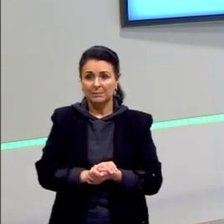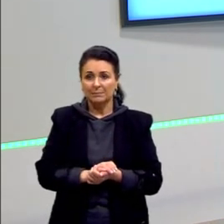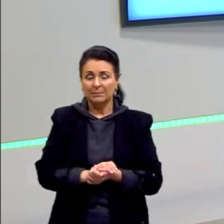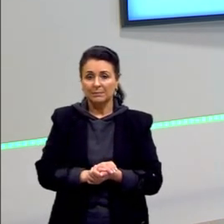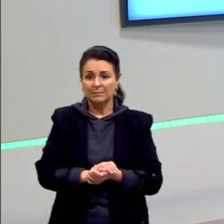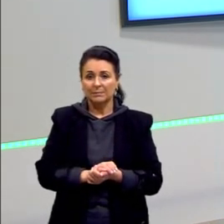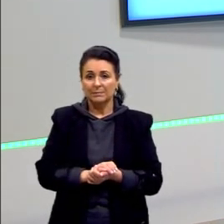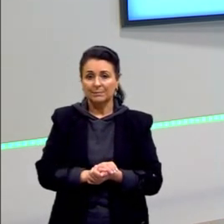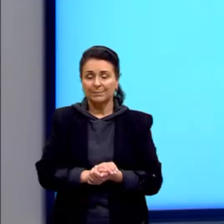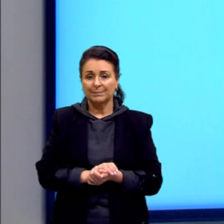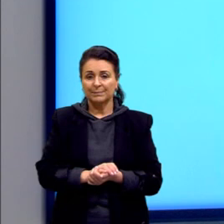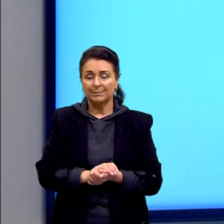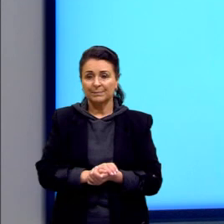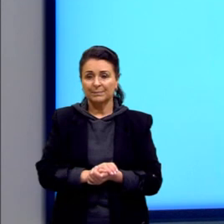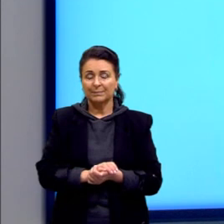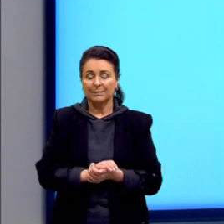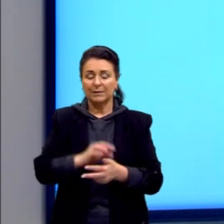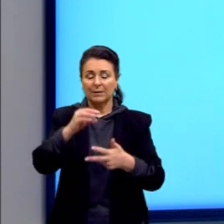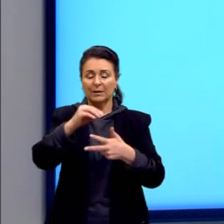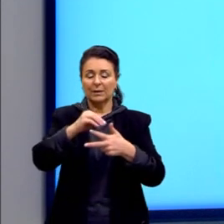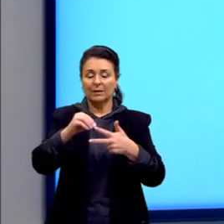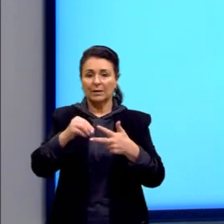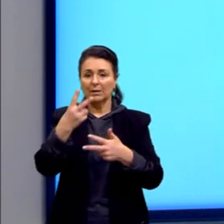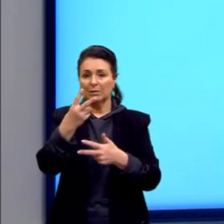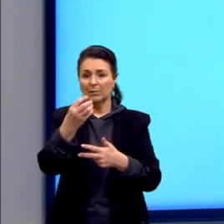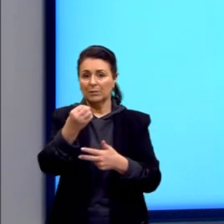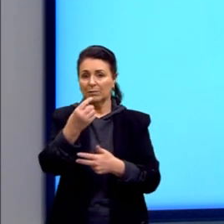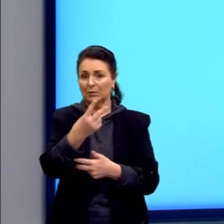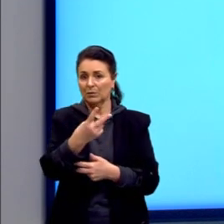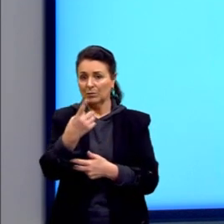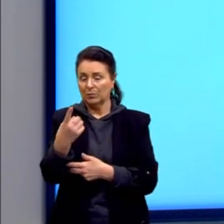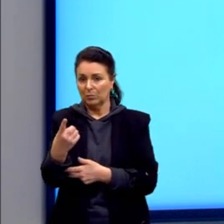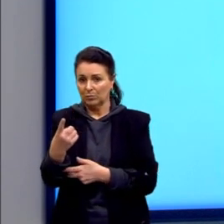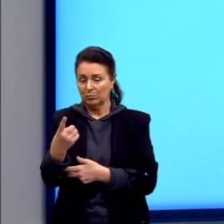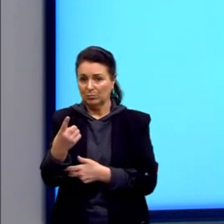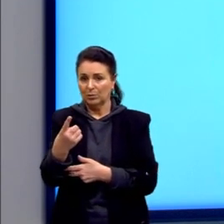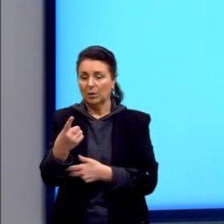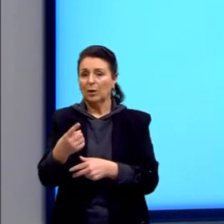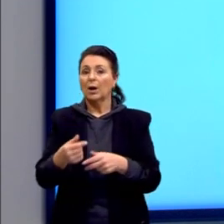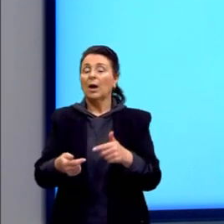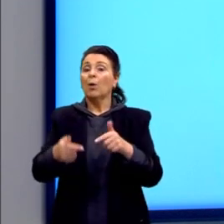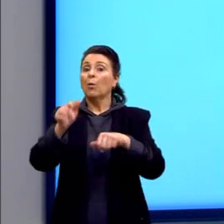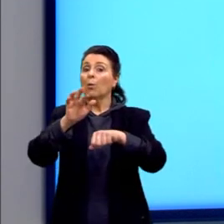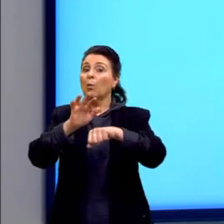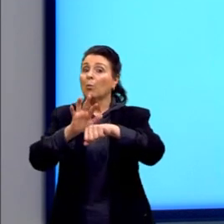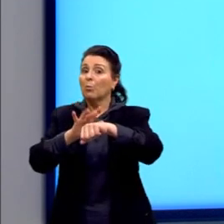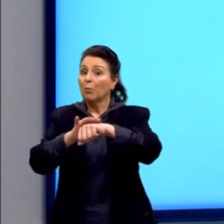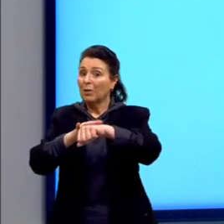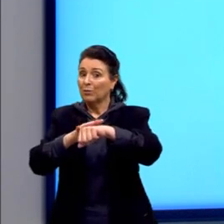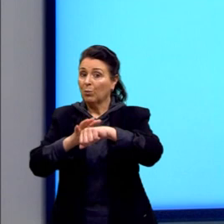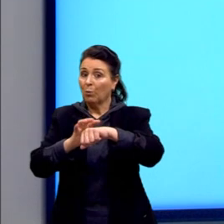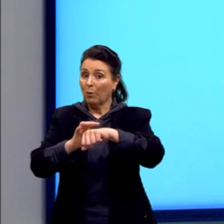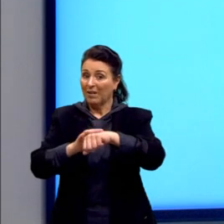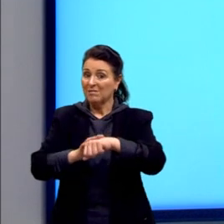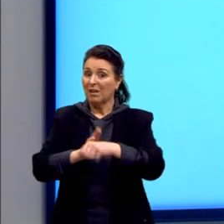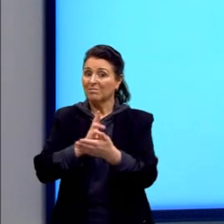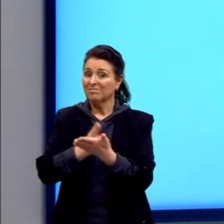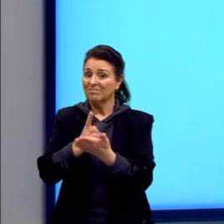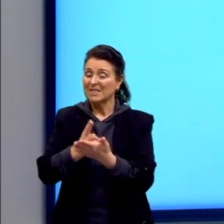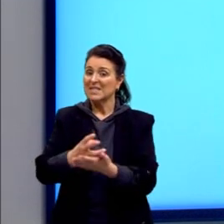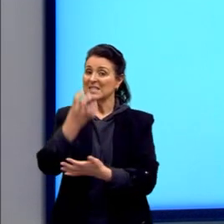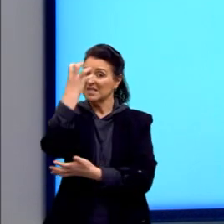Não temos muito tempo. Enem 2021. A deficiência de lipase ácida lisossômica